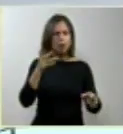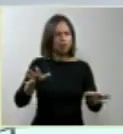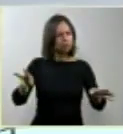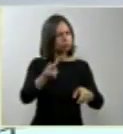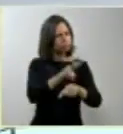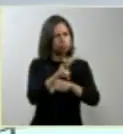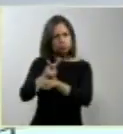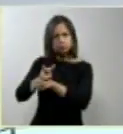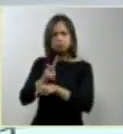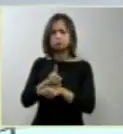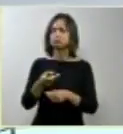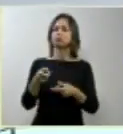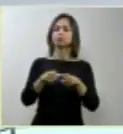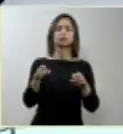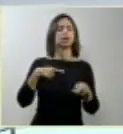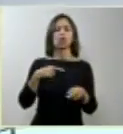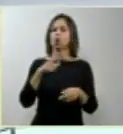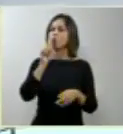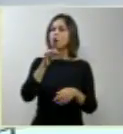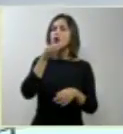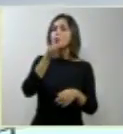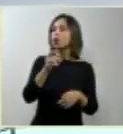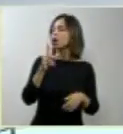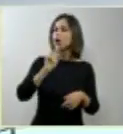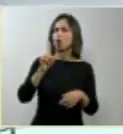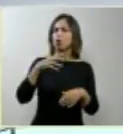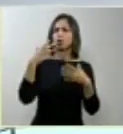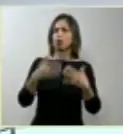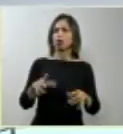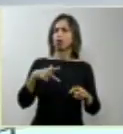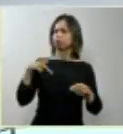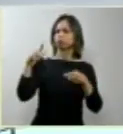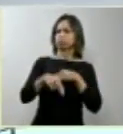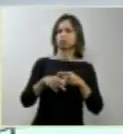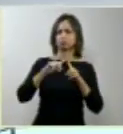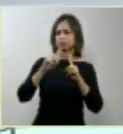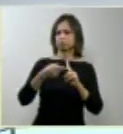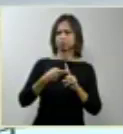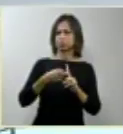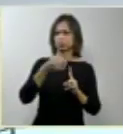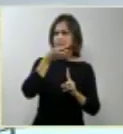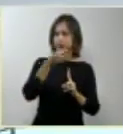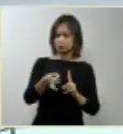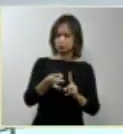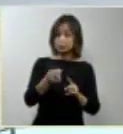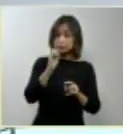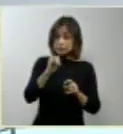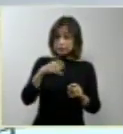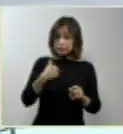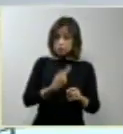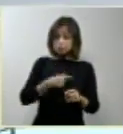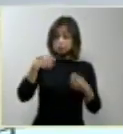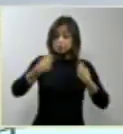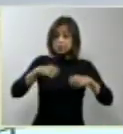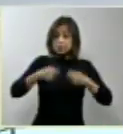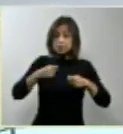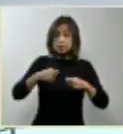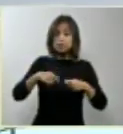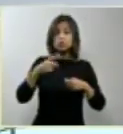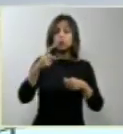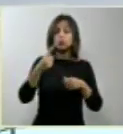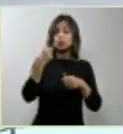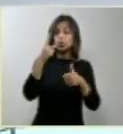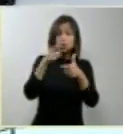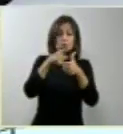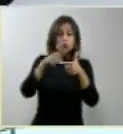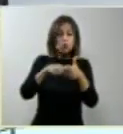nenhuma interrupção de gravidez por anencefalia, se eu não tivesse pelo menos dois diagnósticos